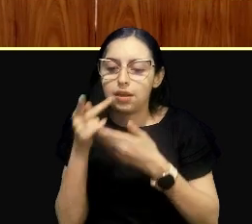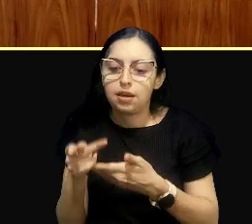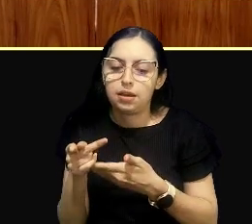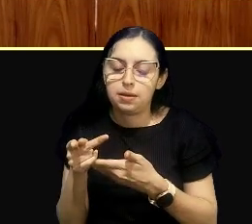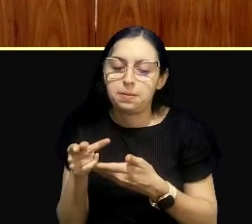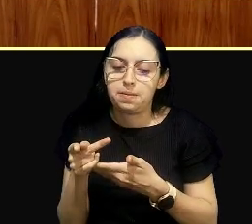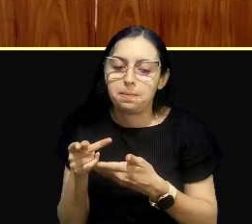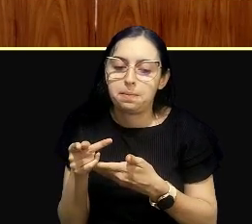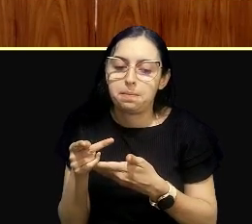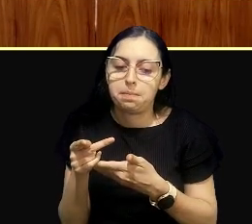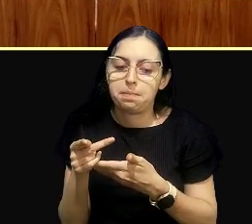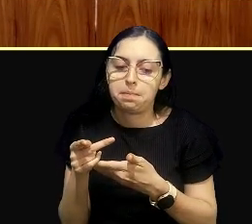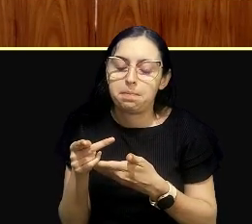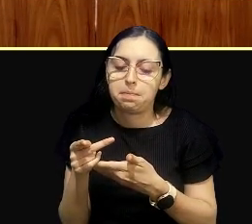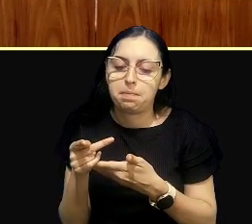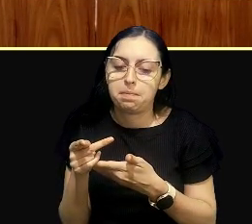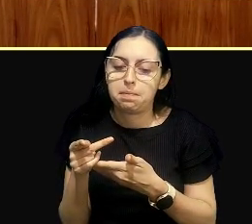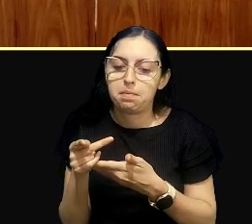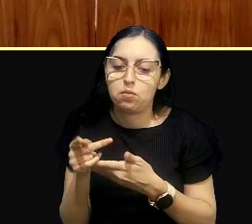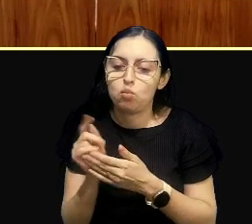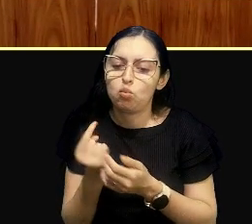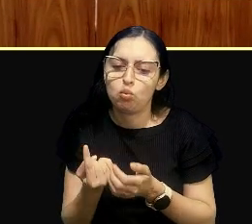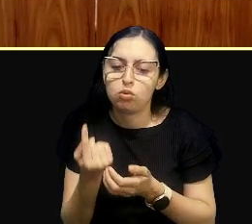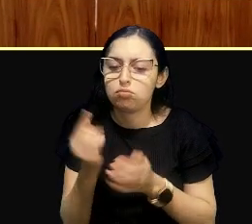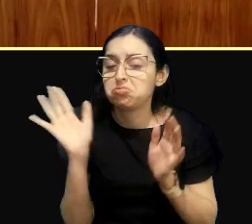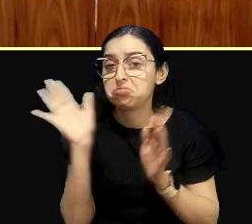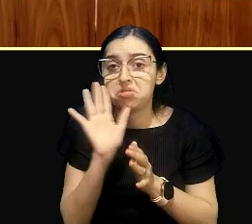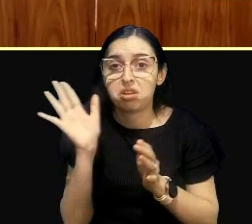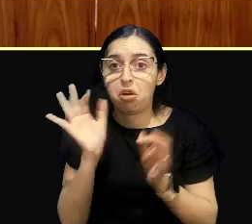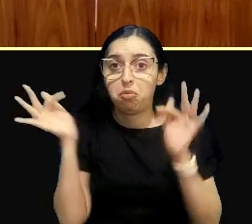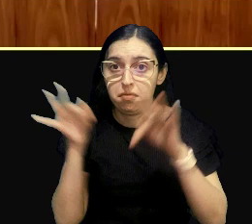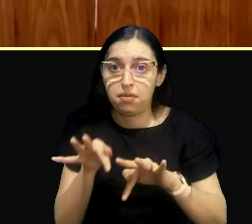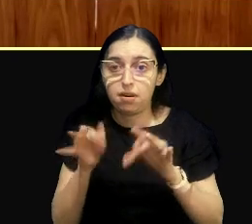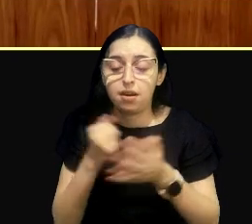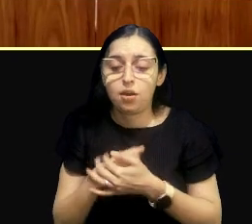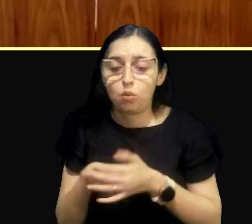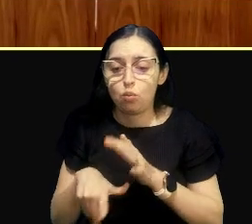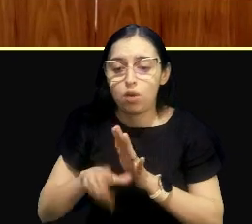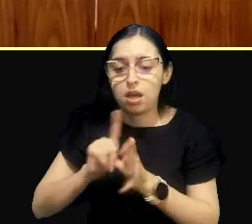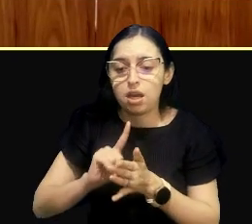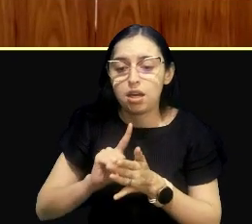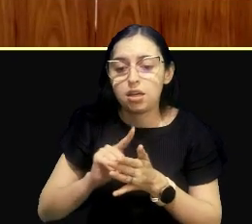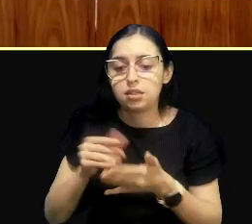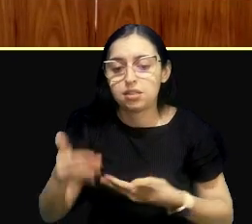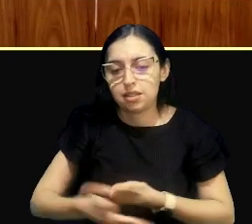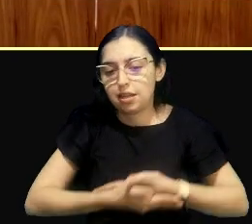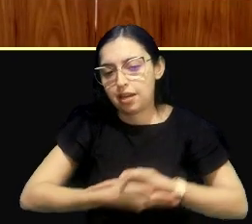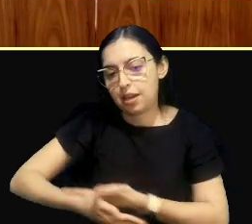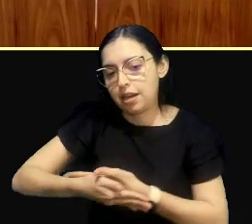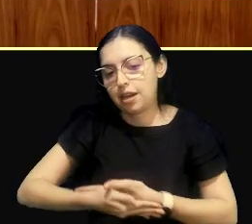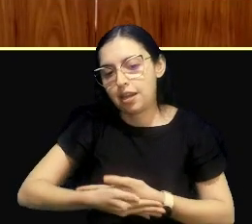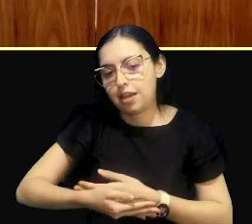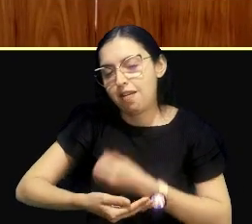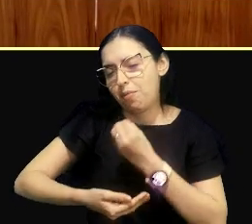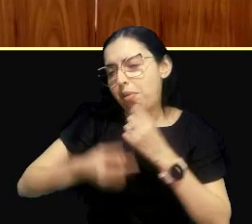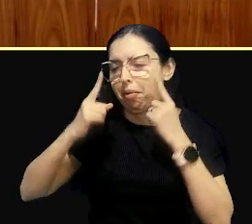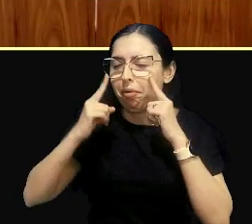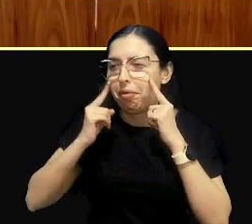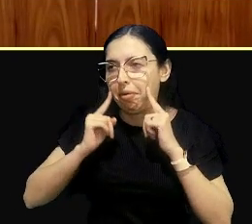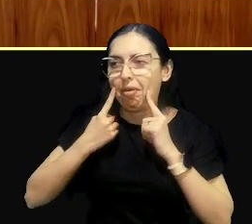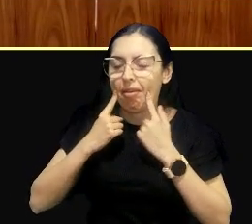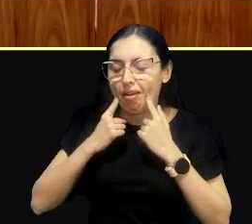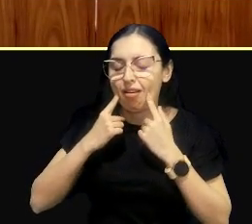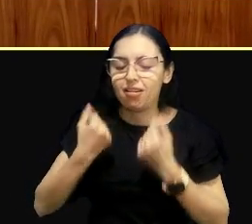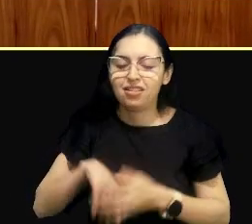um tchau final, antes que a neném do professor Davi comece a chorar,